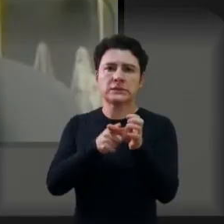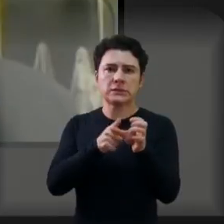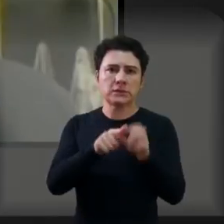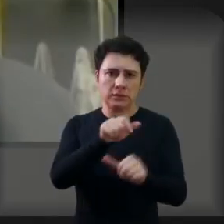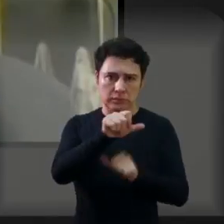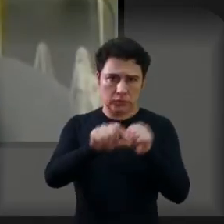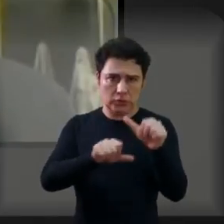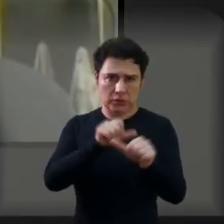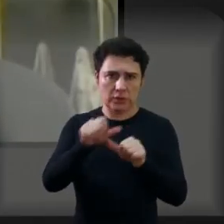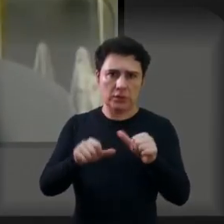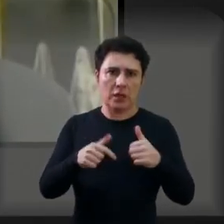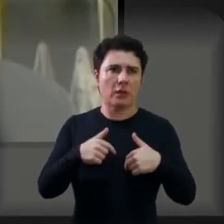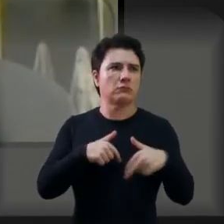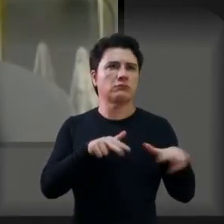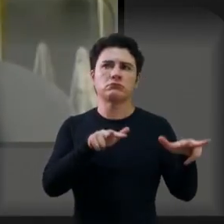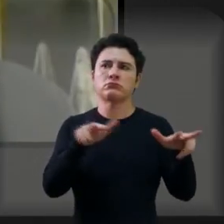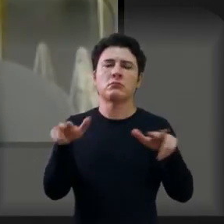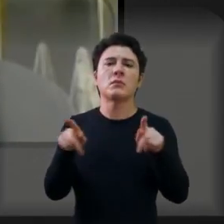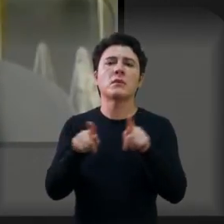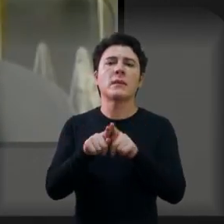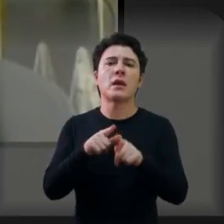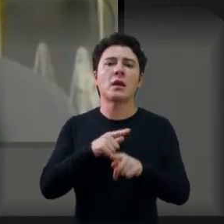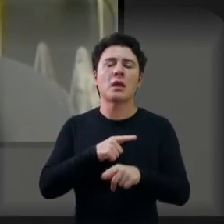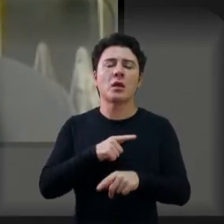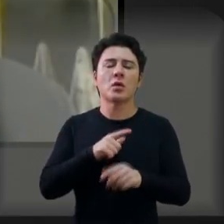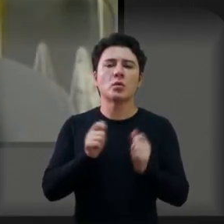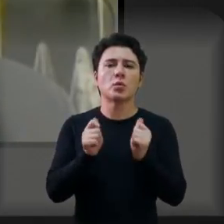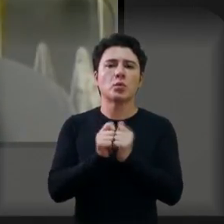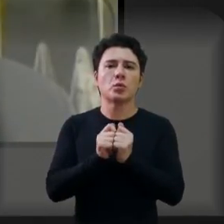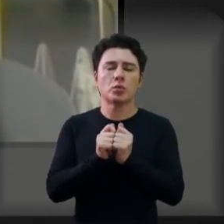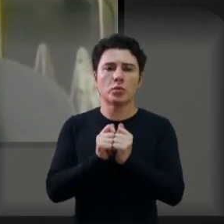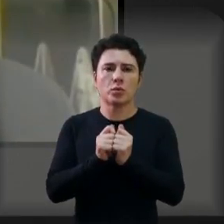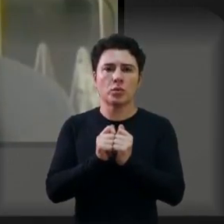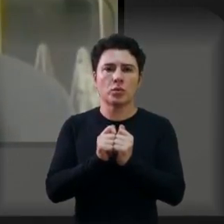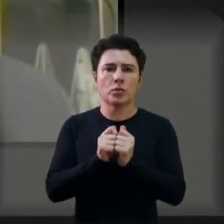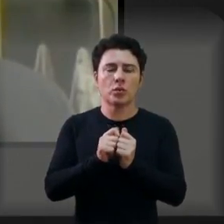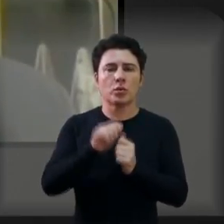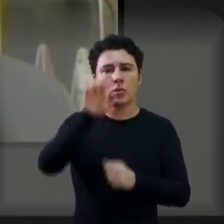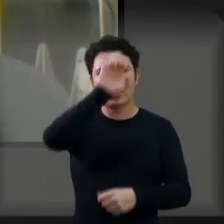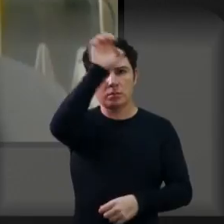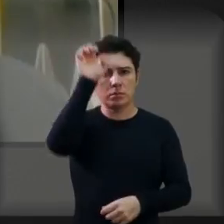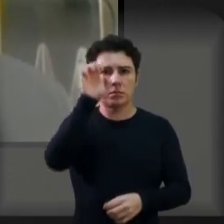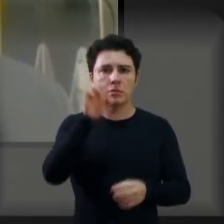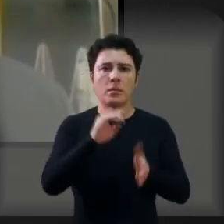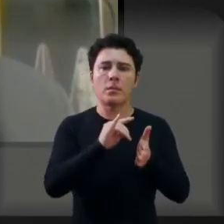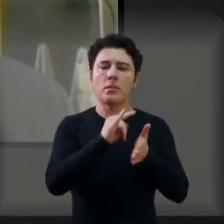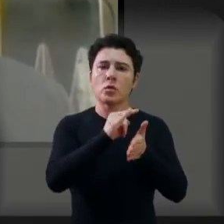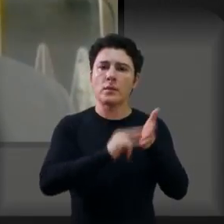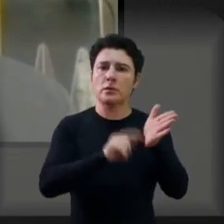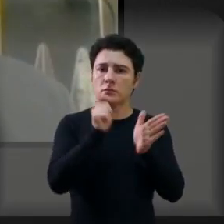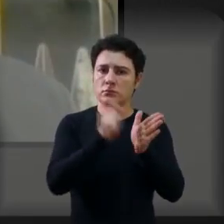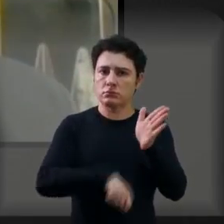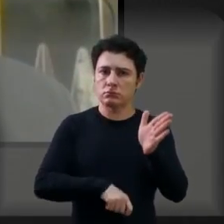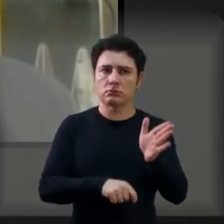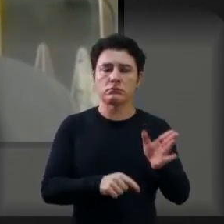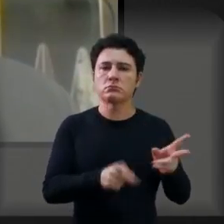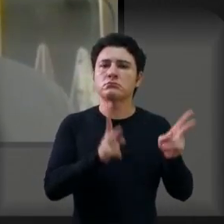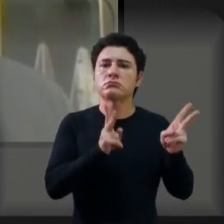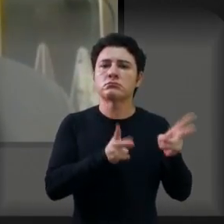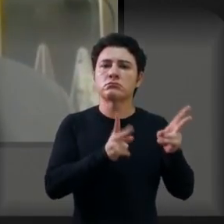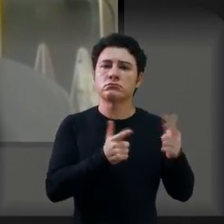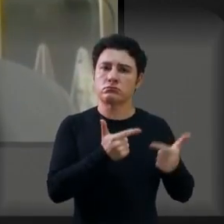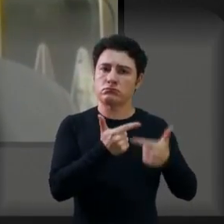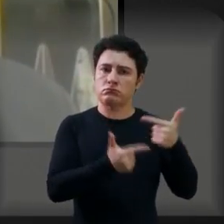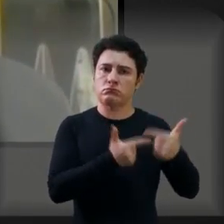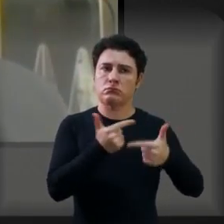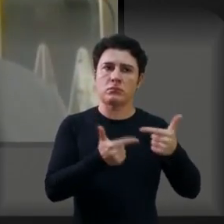isso porque também tive a honra de, junto com o vereador Edson Sorrel, assinar um projeto para continuar esse progresso, que os